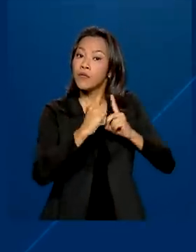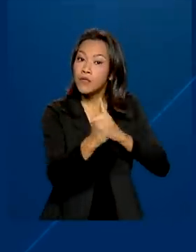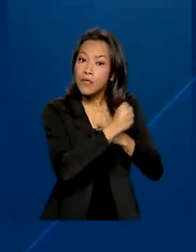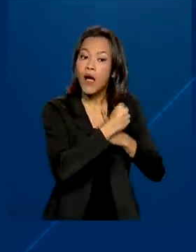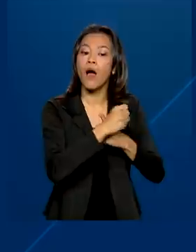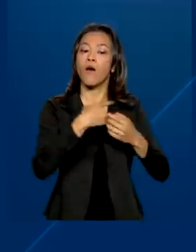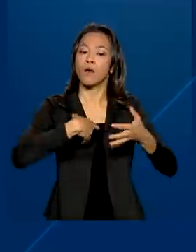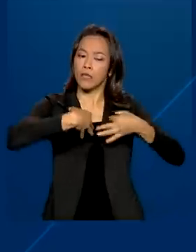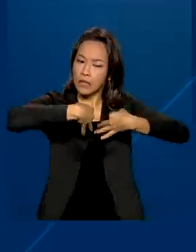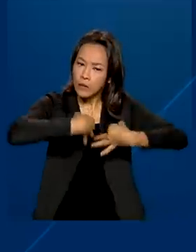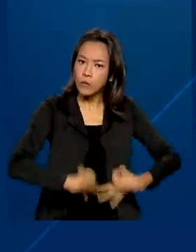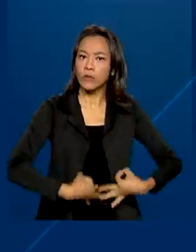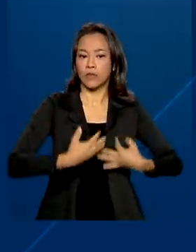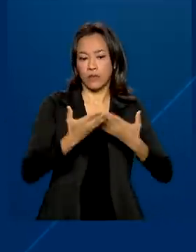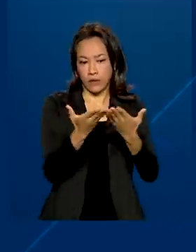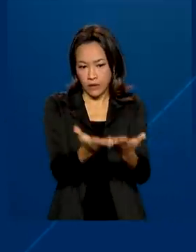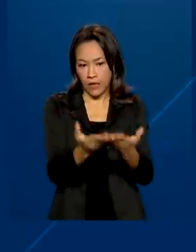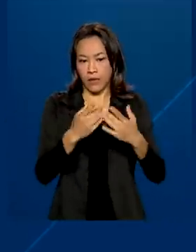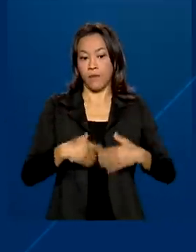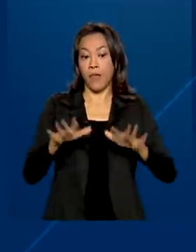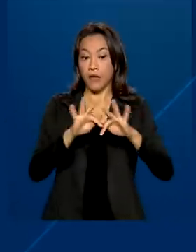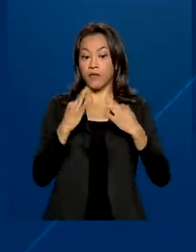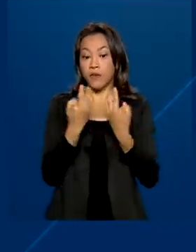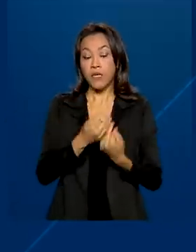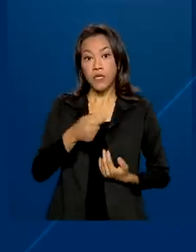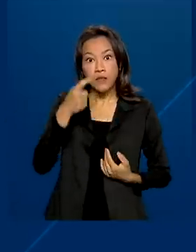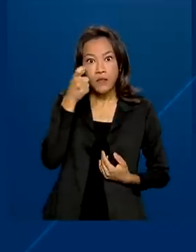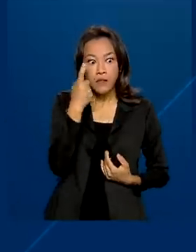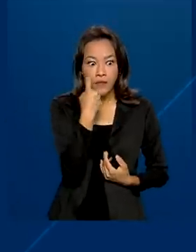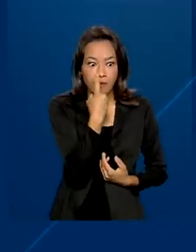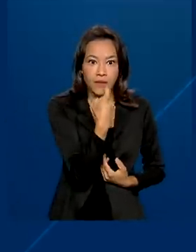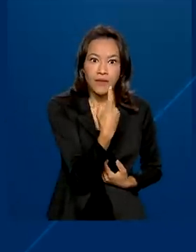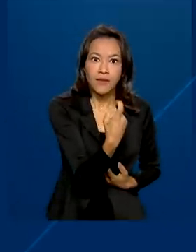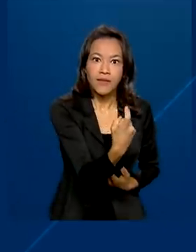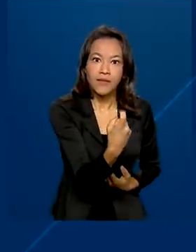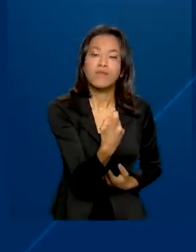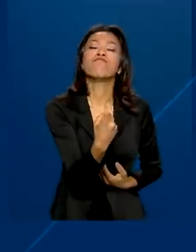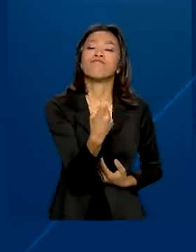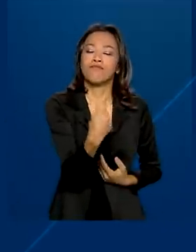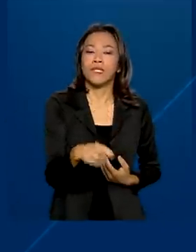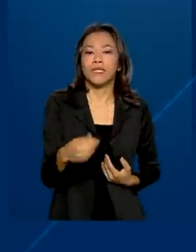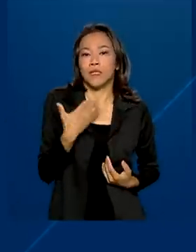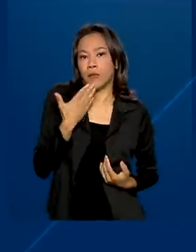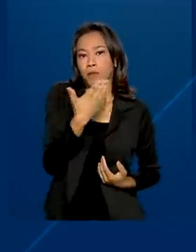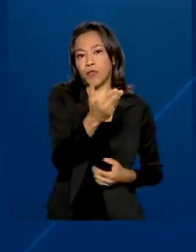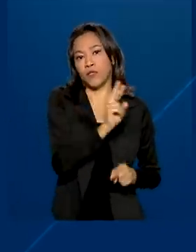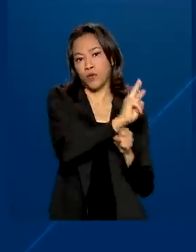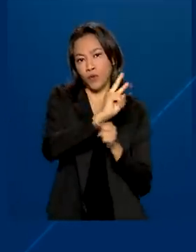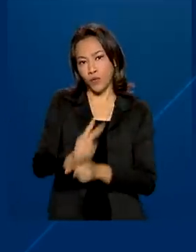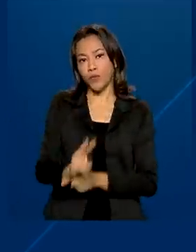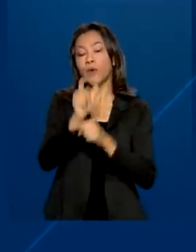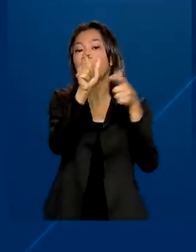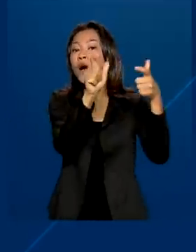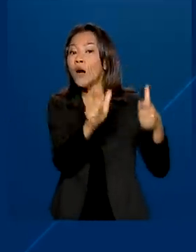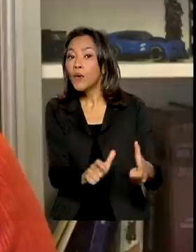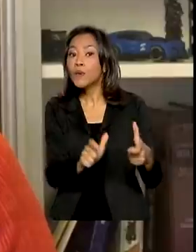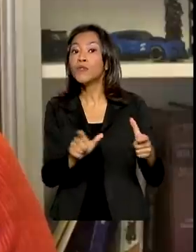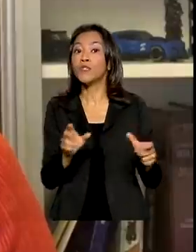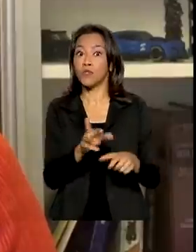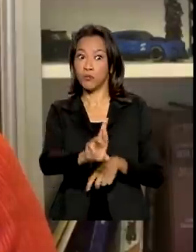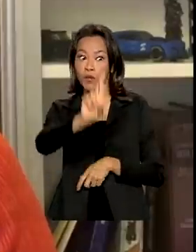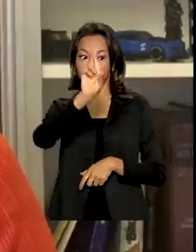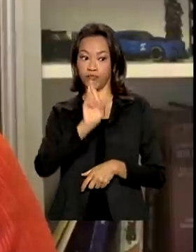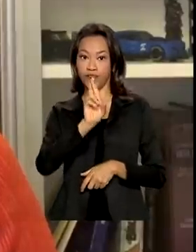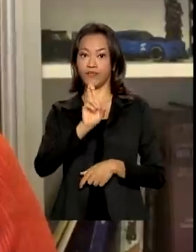em situação regular. As famílias interessadas devem solicitar o crédito em uma unidade do INCRA.